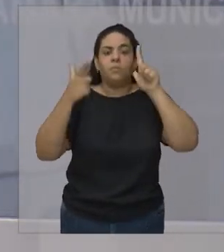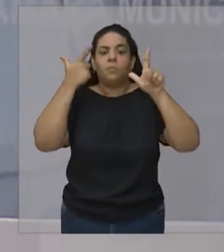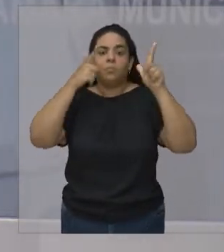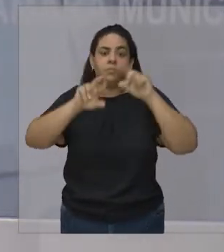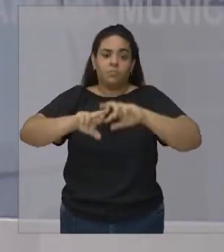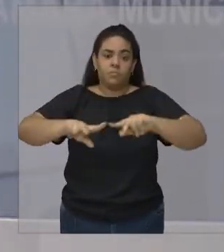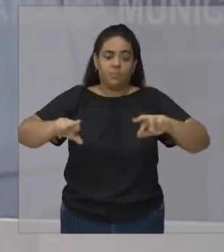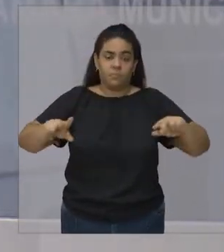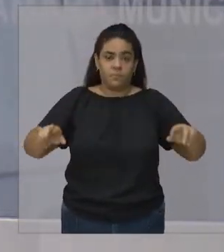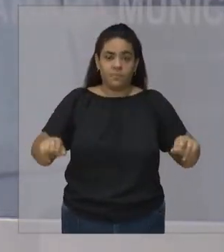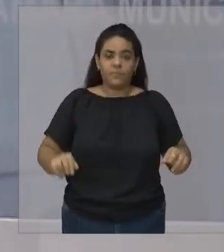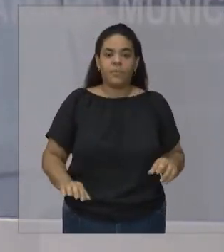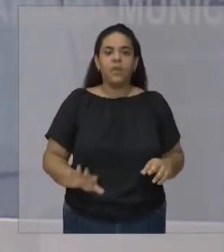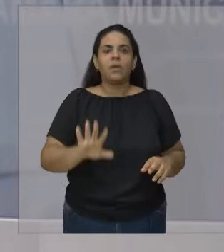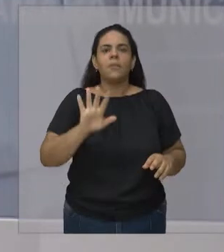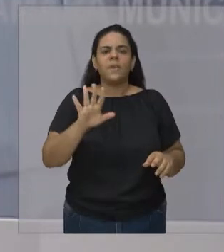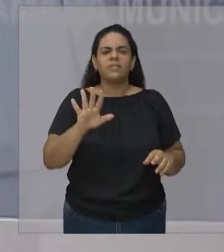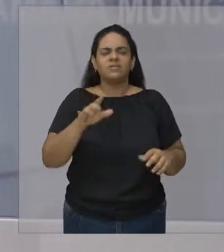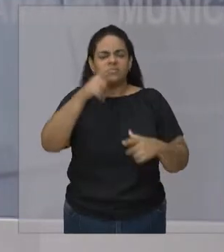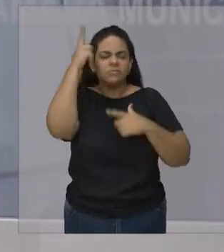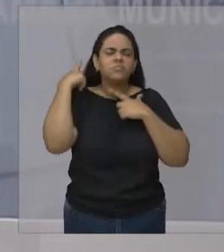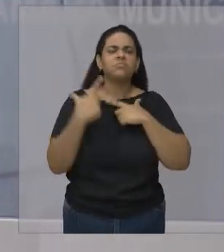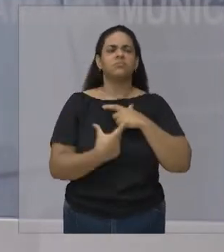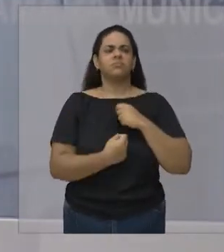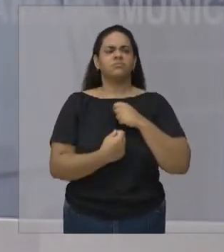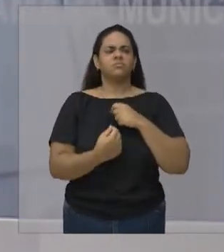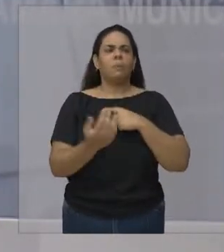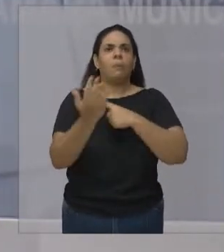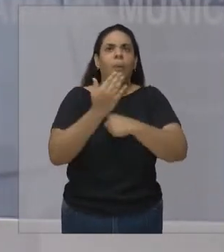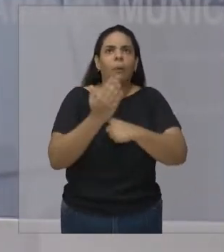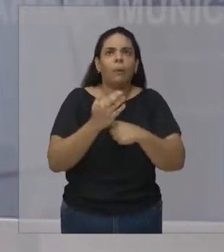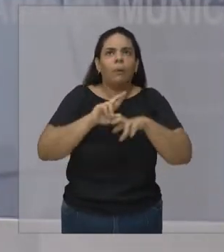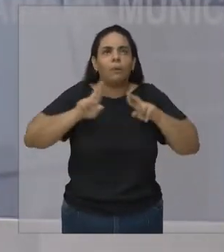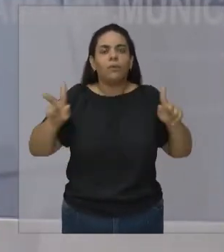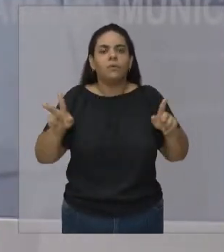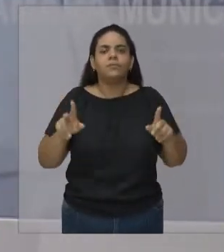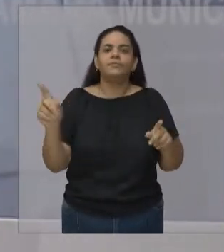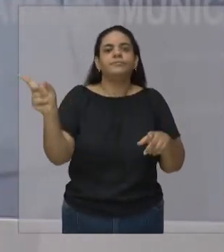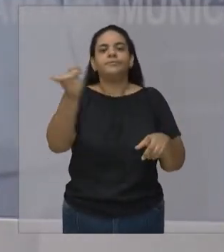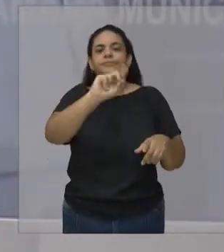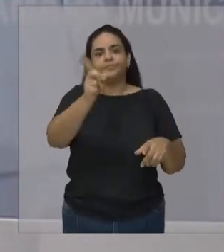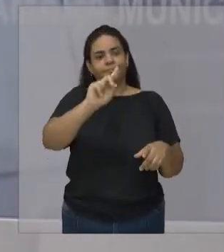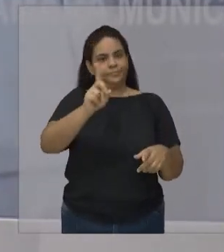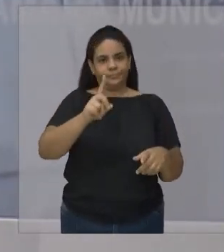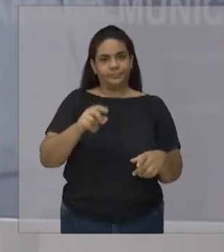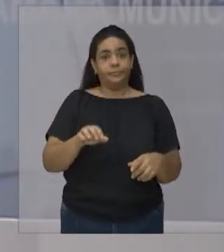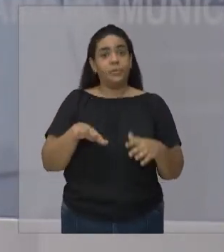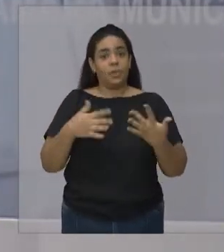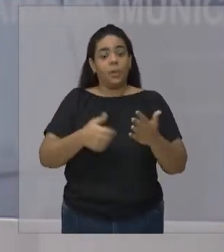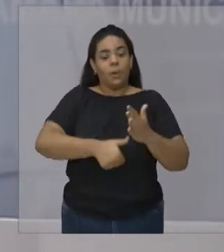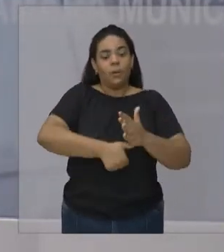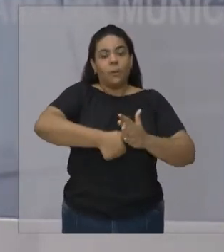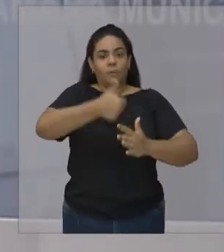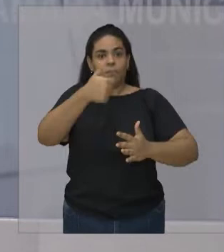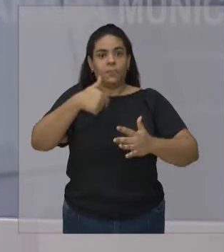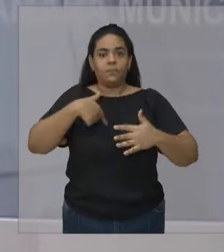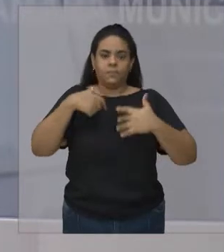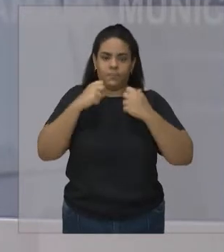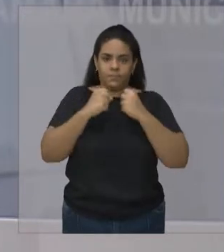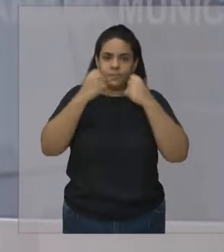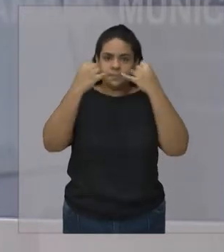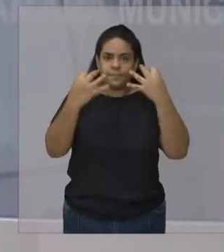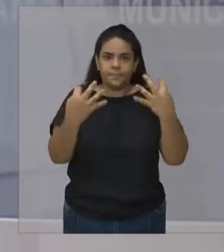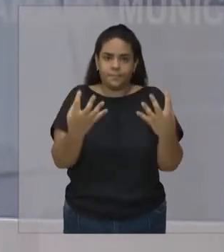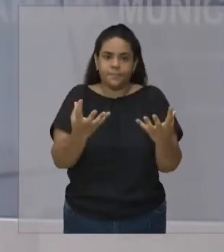isso que fez diferença na minha vida E a primeira mensagem que eu queria deixar para vocês É que